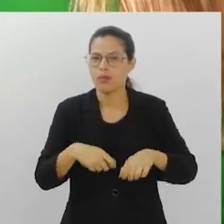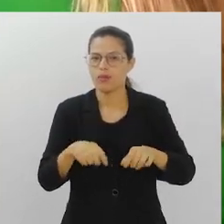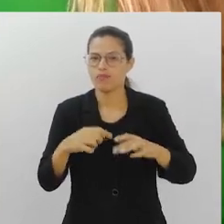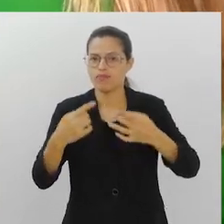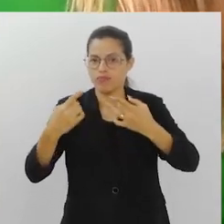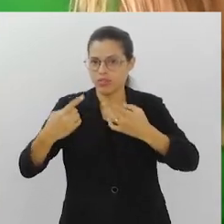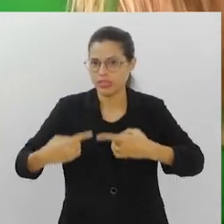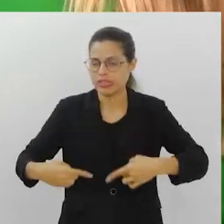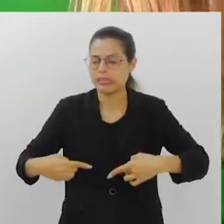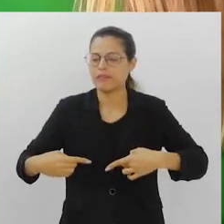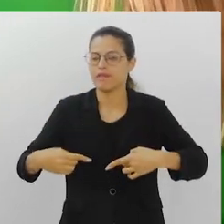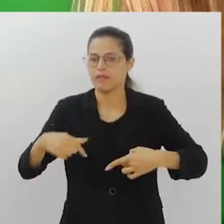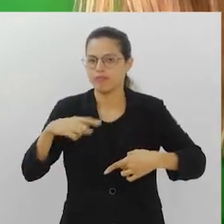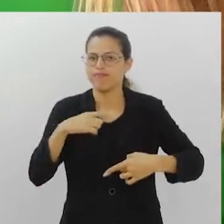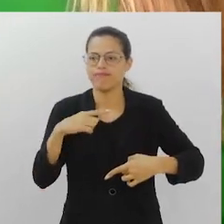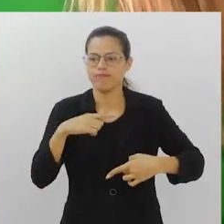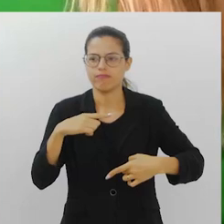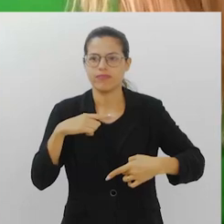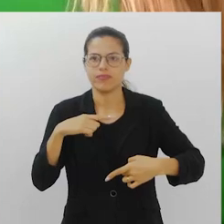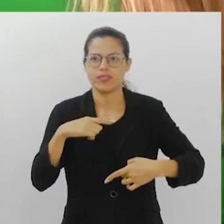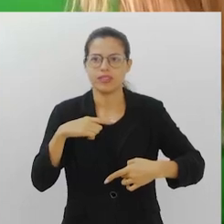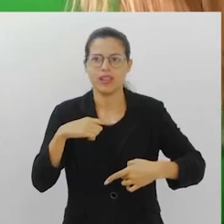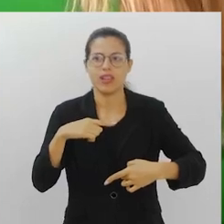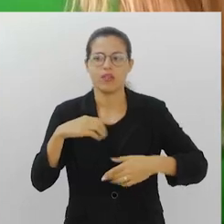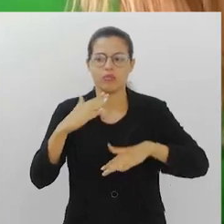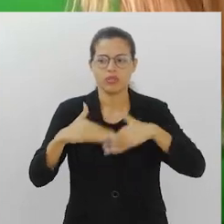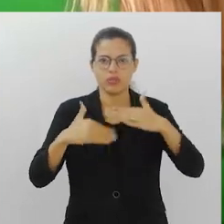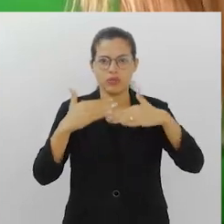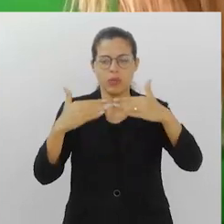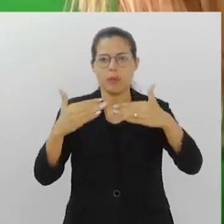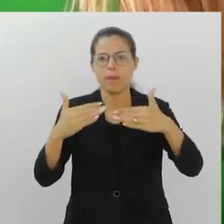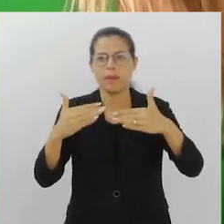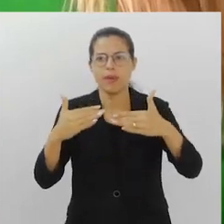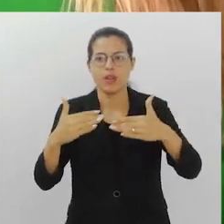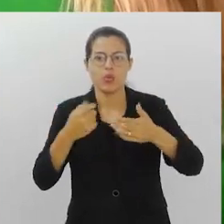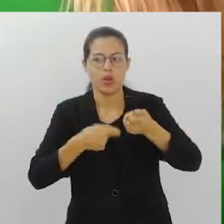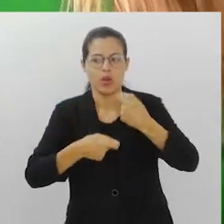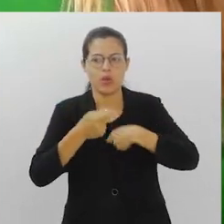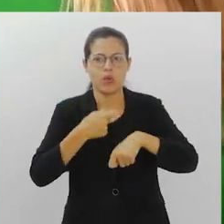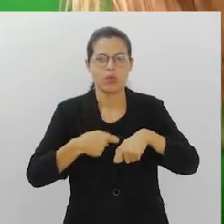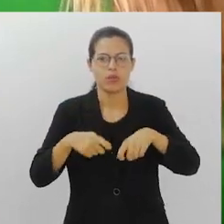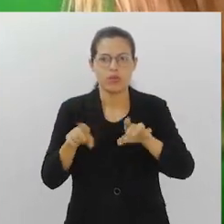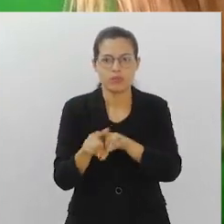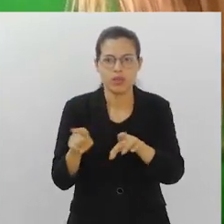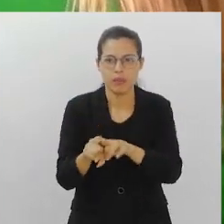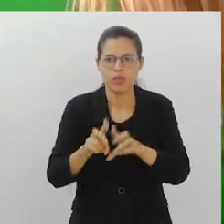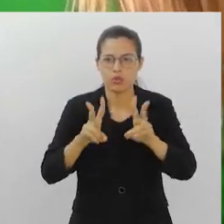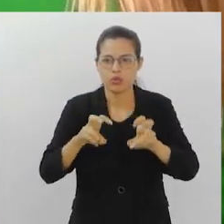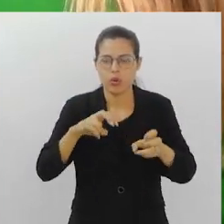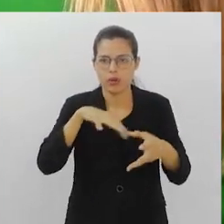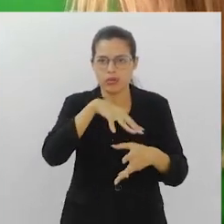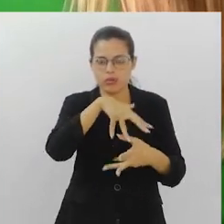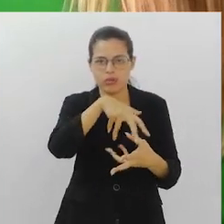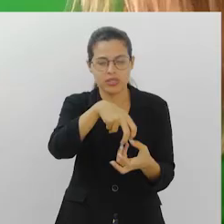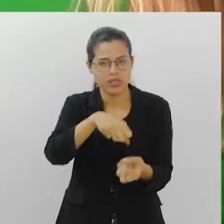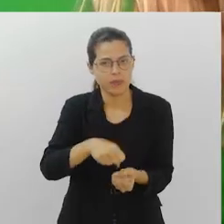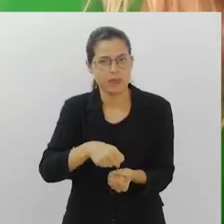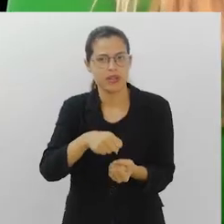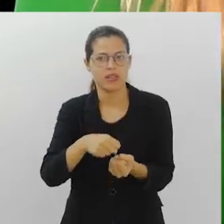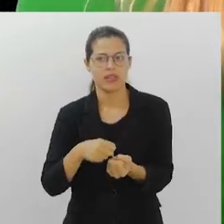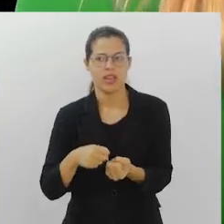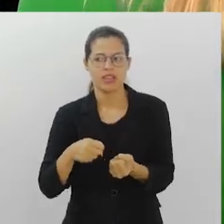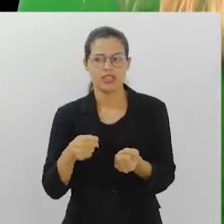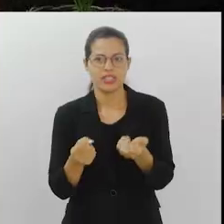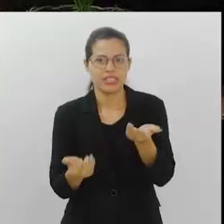um dos grandes desafios que está aí é a questão do desenvolvimento econômico com a questão da sustentabilidade. Esse